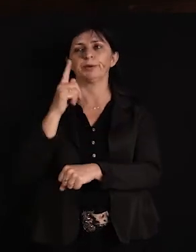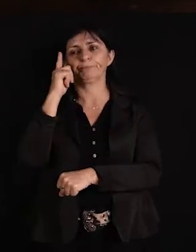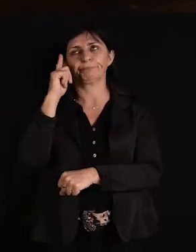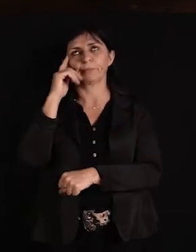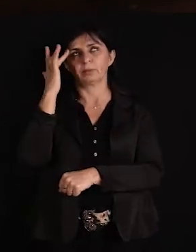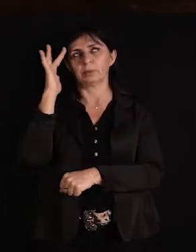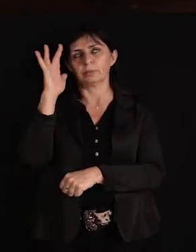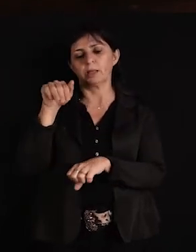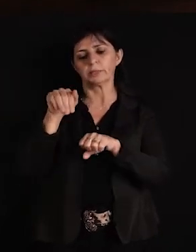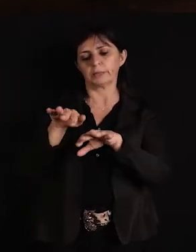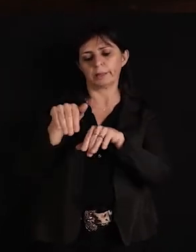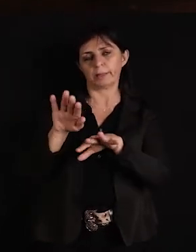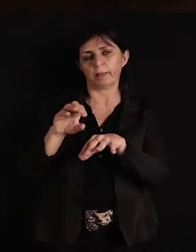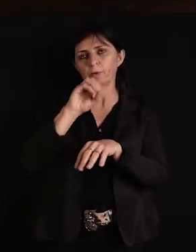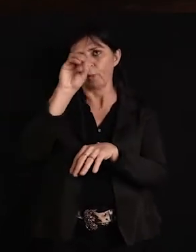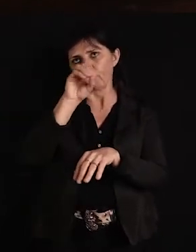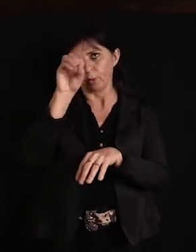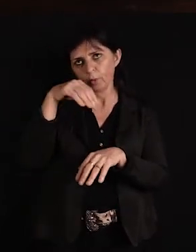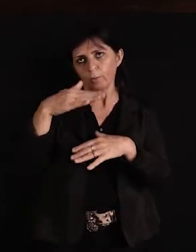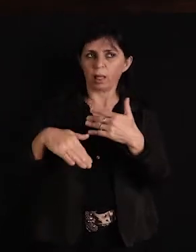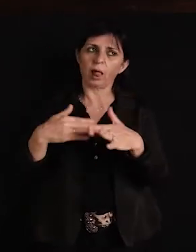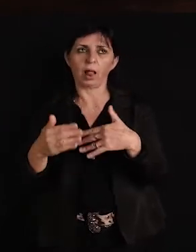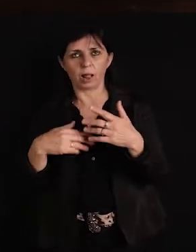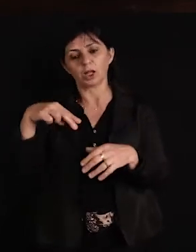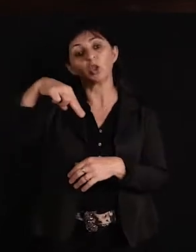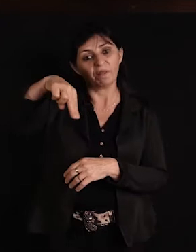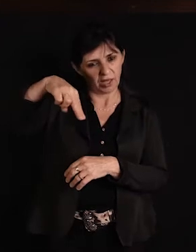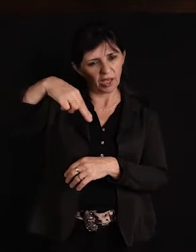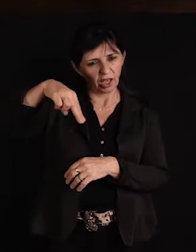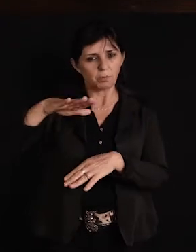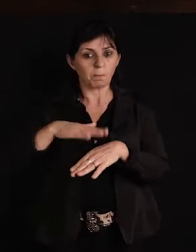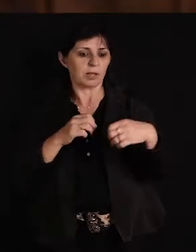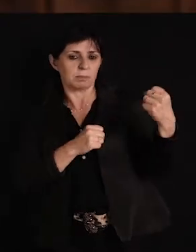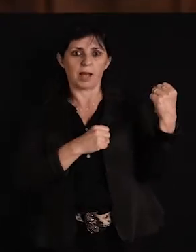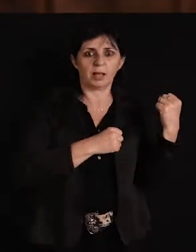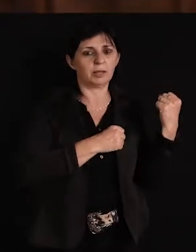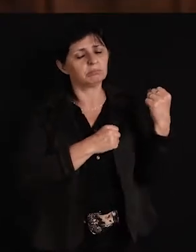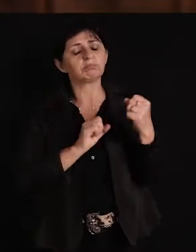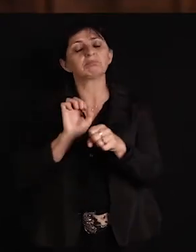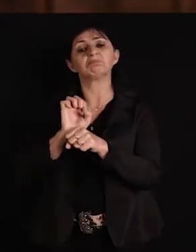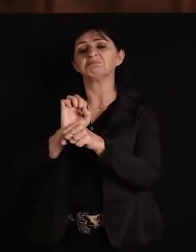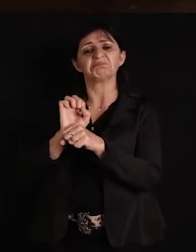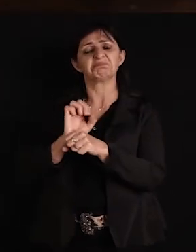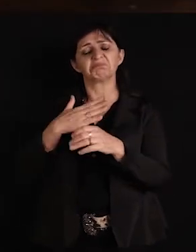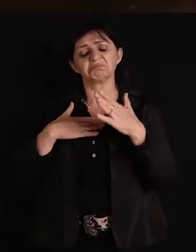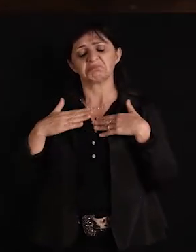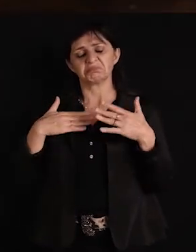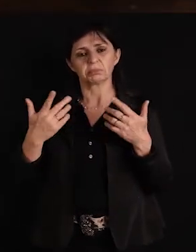Pensei, vai ser quem sabe em setembro, outubro, novembro, porque são sempre meses que tem mais baile, e fiquei tranquilo.